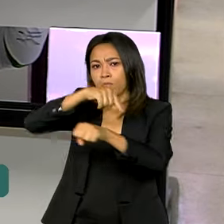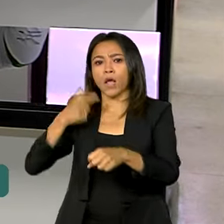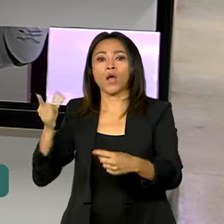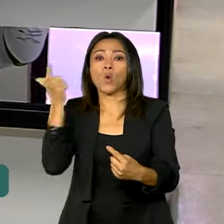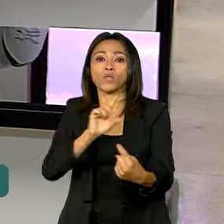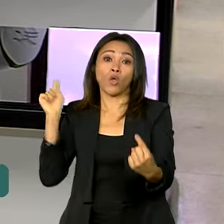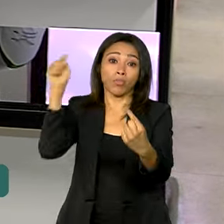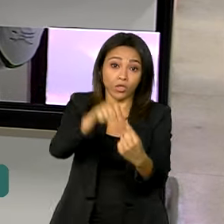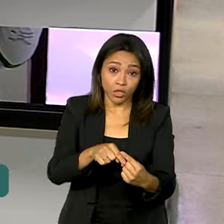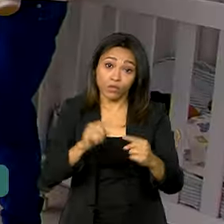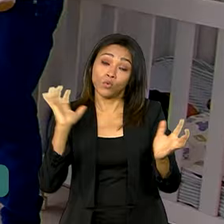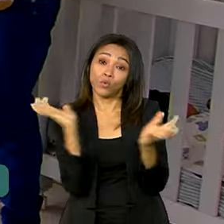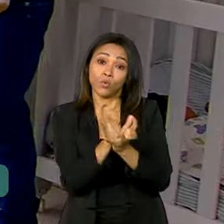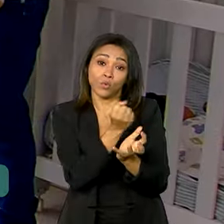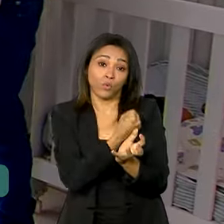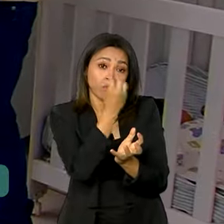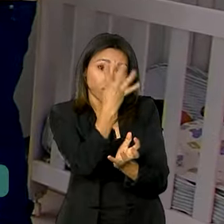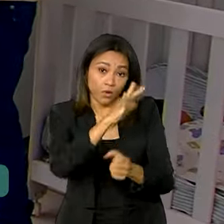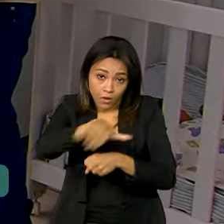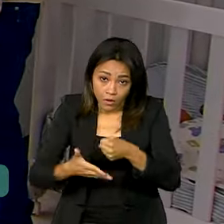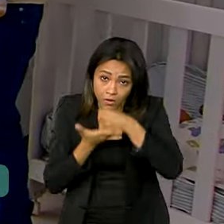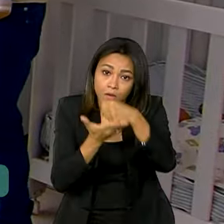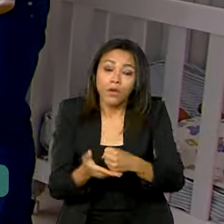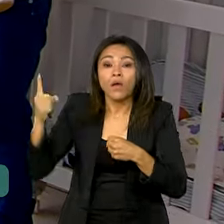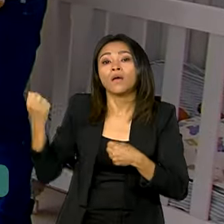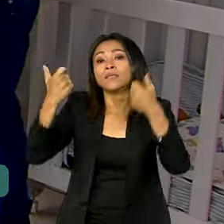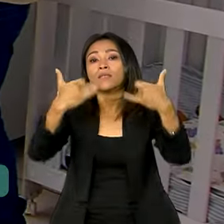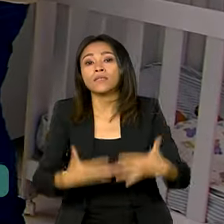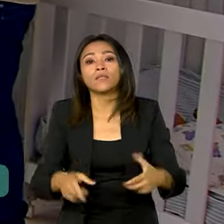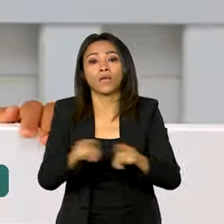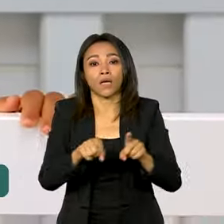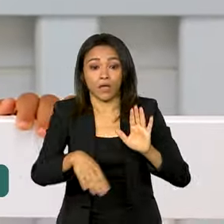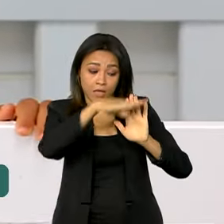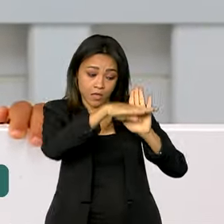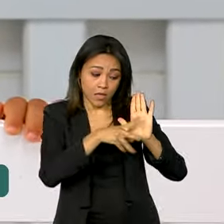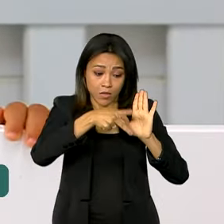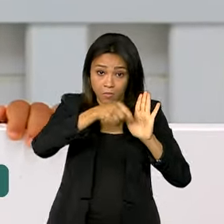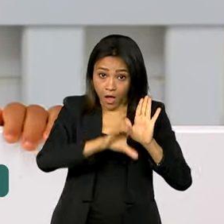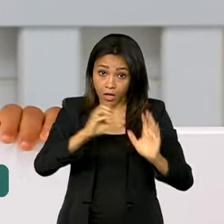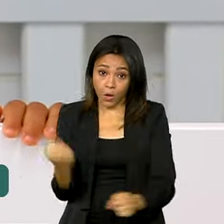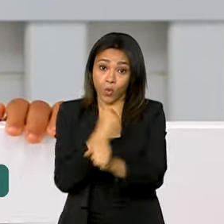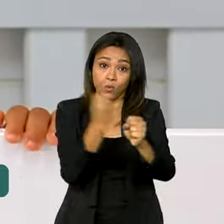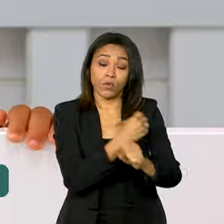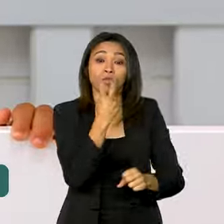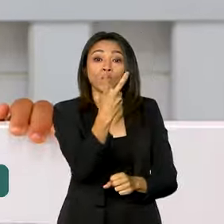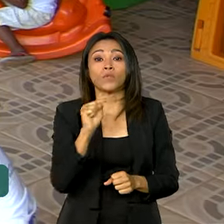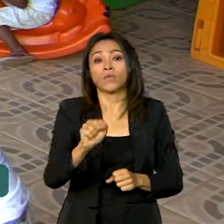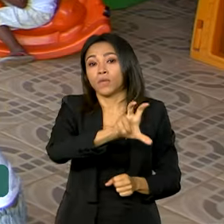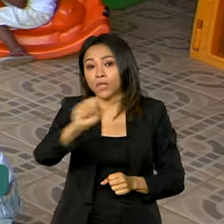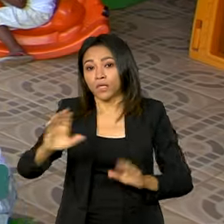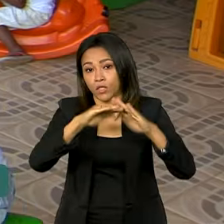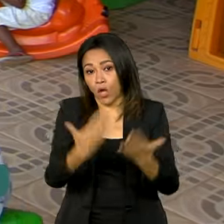Desenvolvimento Sustentável 4. Alckmin destacou investimentos do PAC na construção de 2.500 novas creches